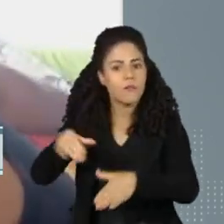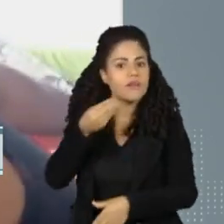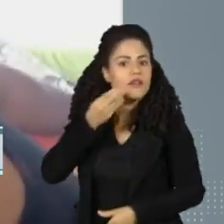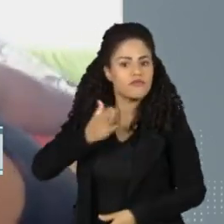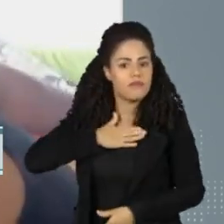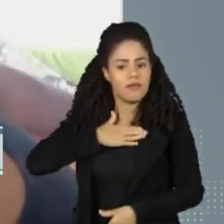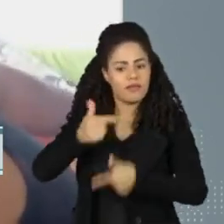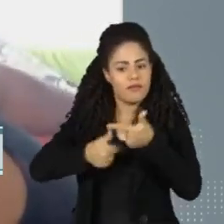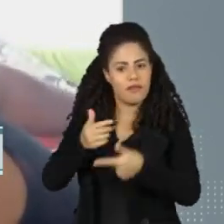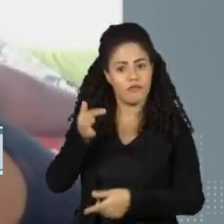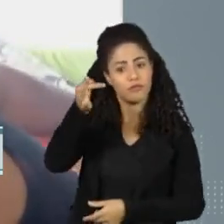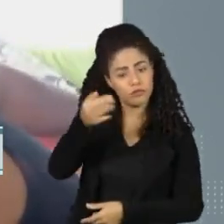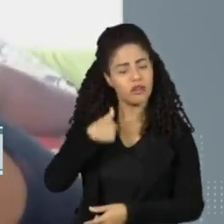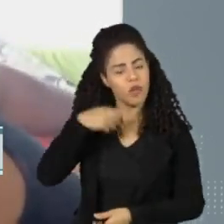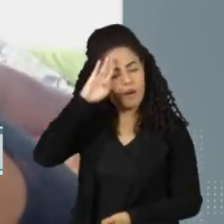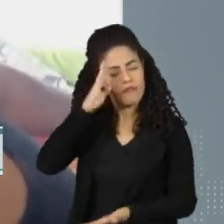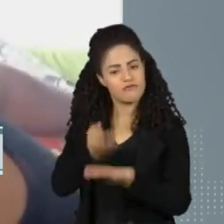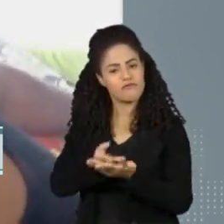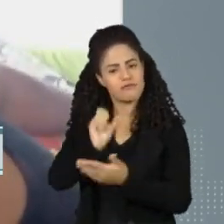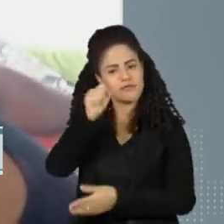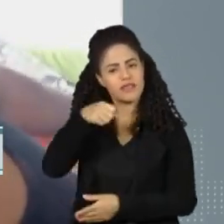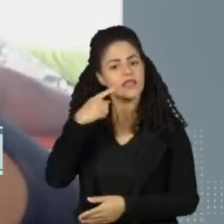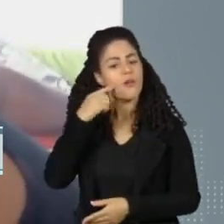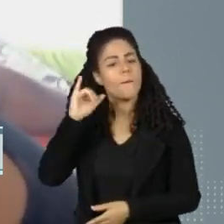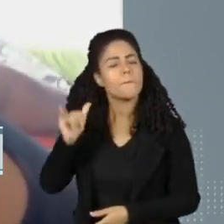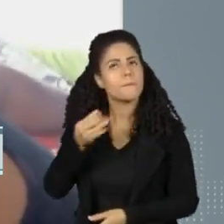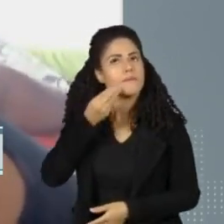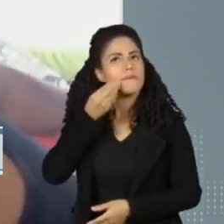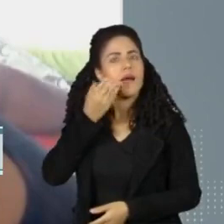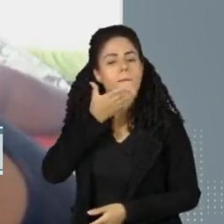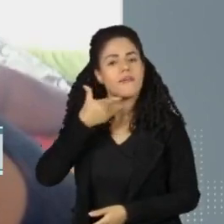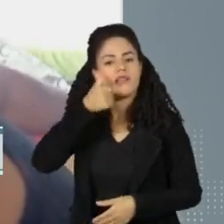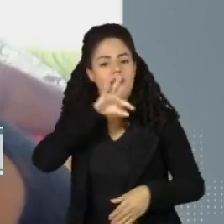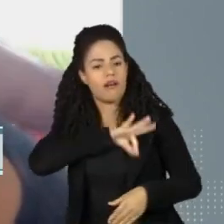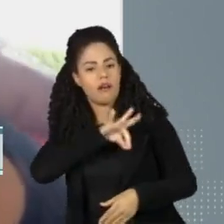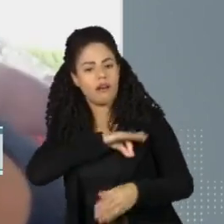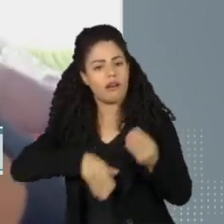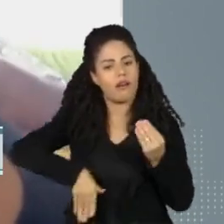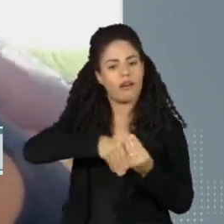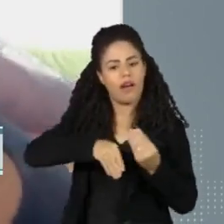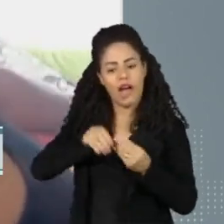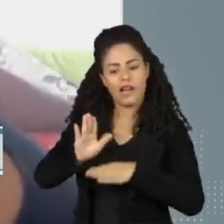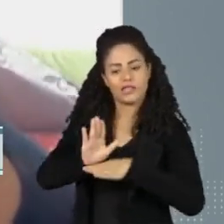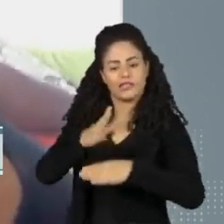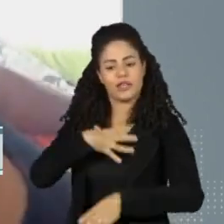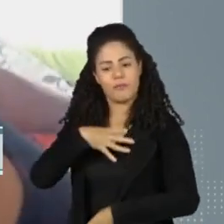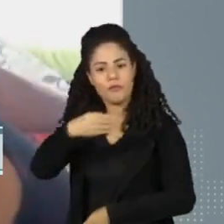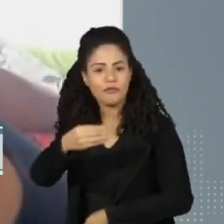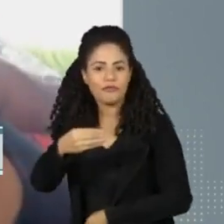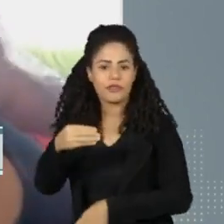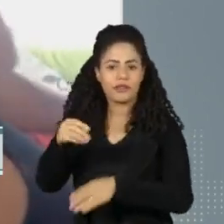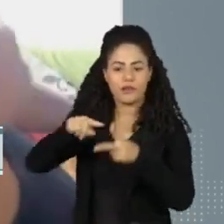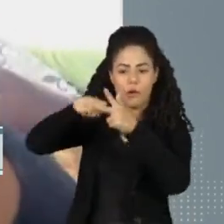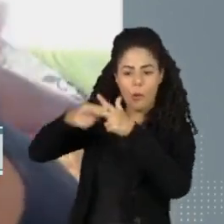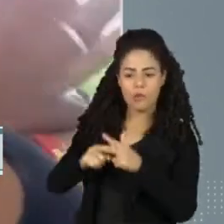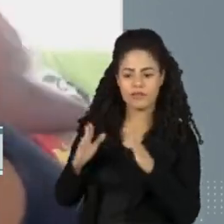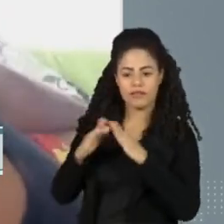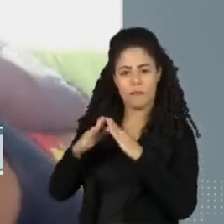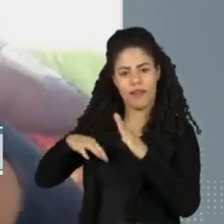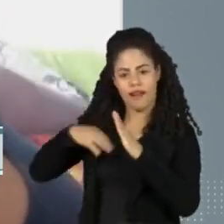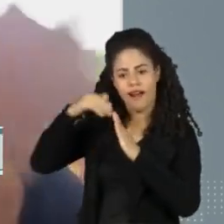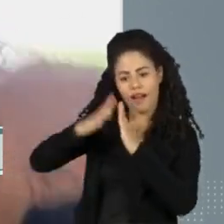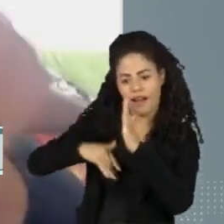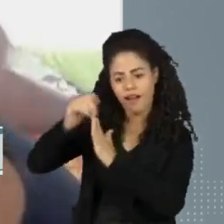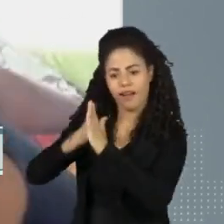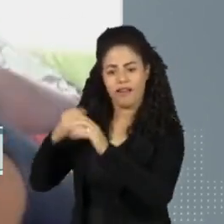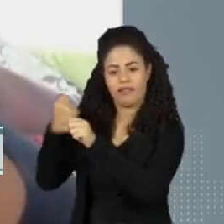para mim. E dar uma condição melhor para o meu filho arrumar minha casa, que está toda quebrada, porque já tem bastante tempo que